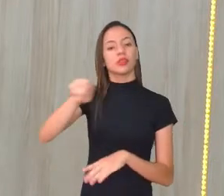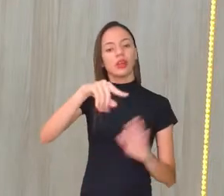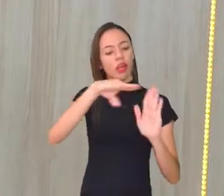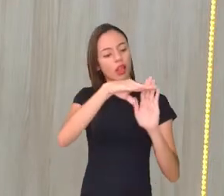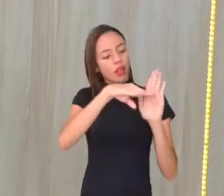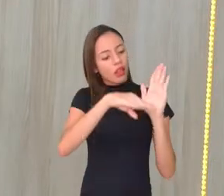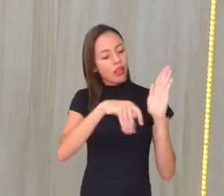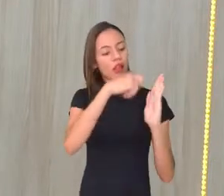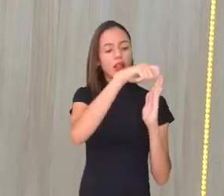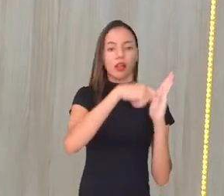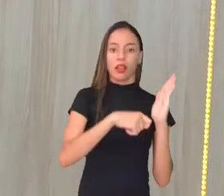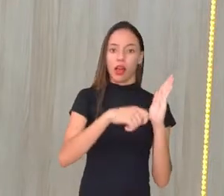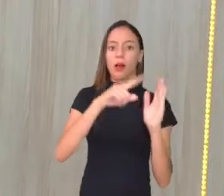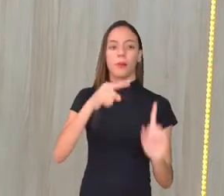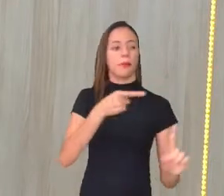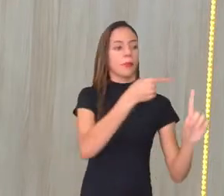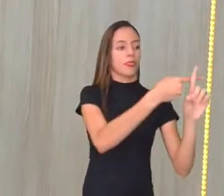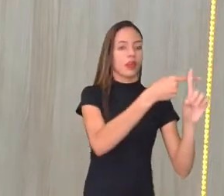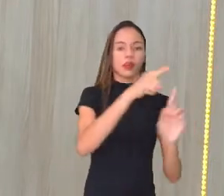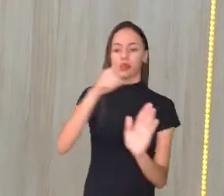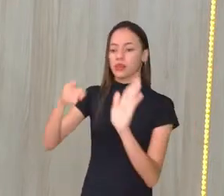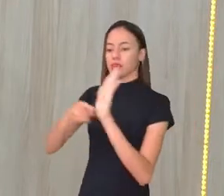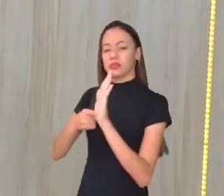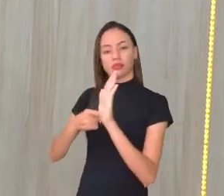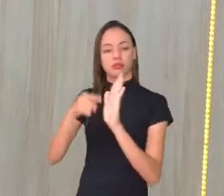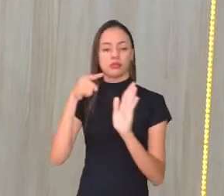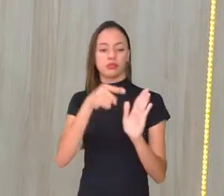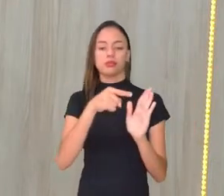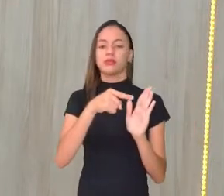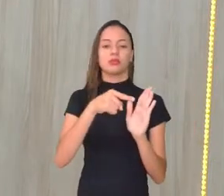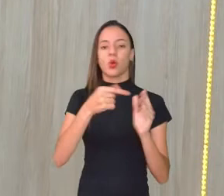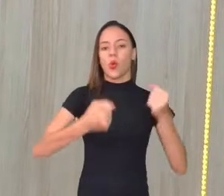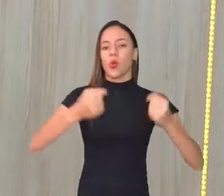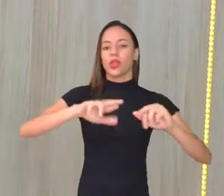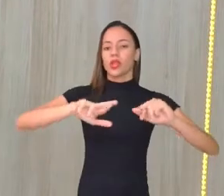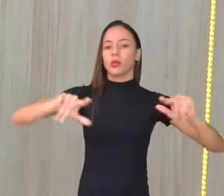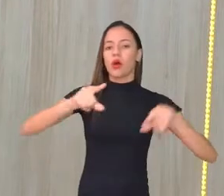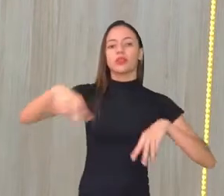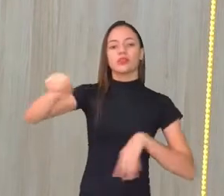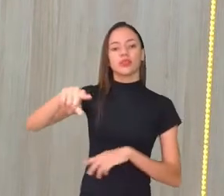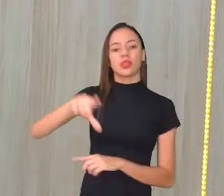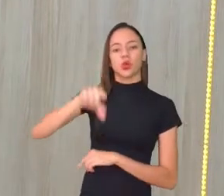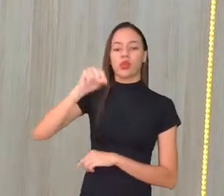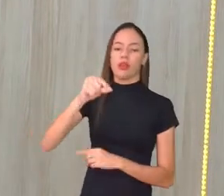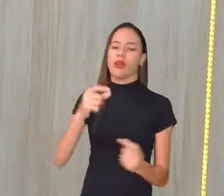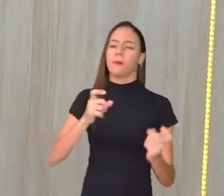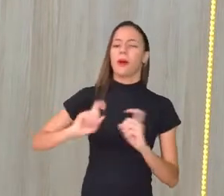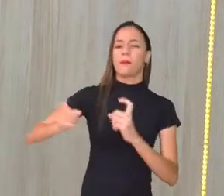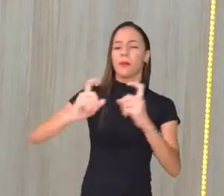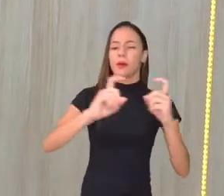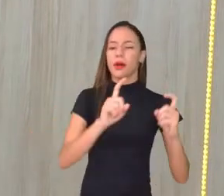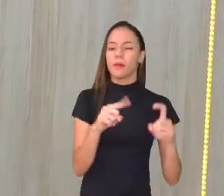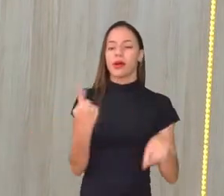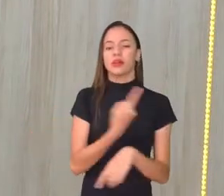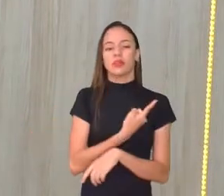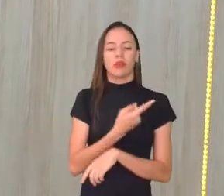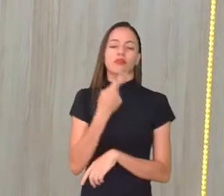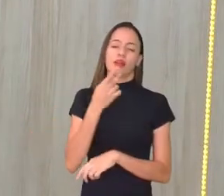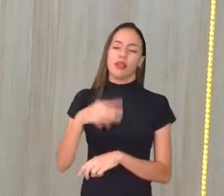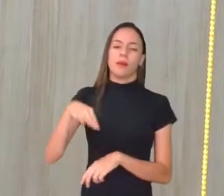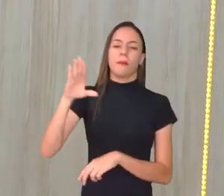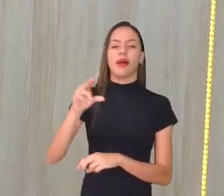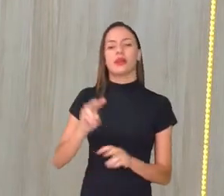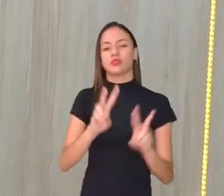lista de prós e contras daquele transporte que vocês escolheram. Debatam entre vocês. E vamos cada vez mais falar a